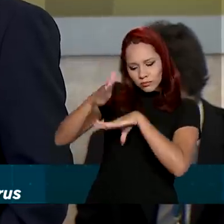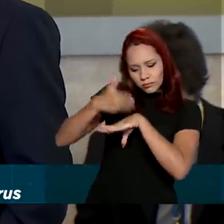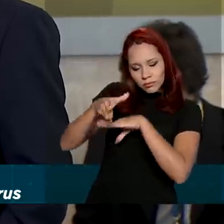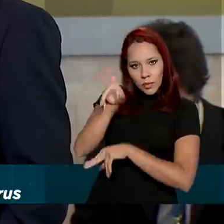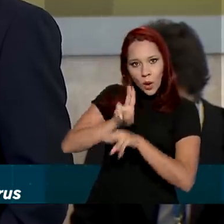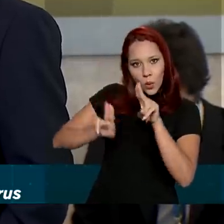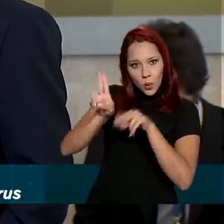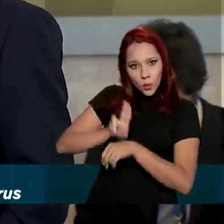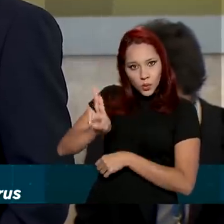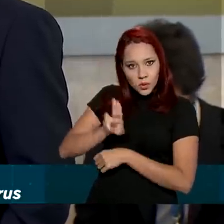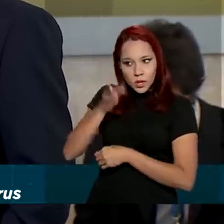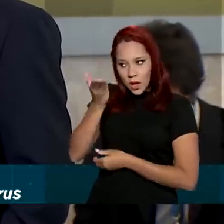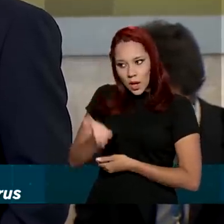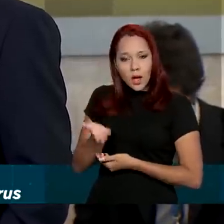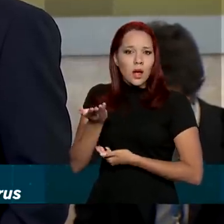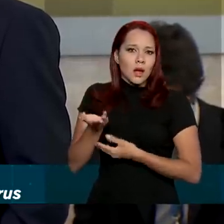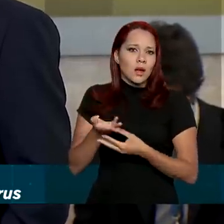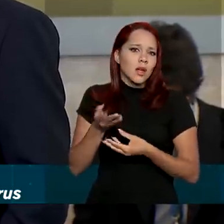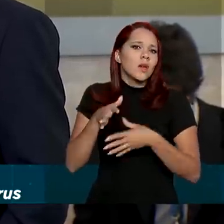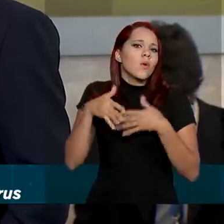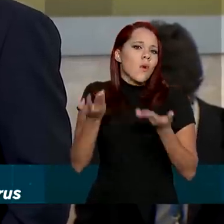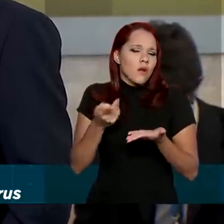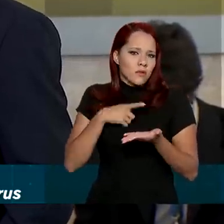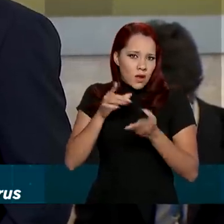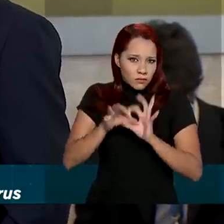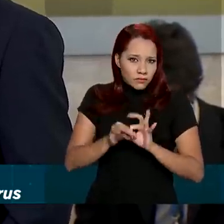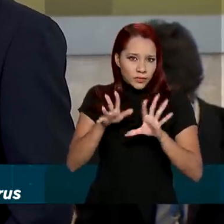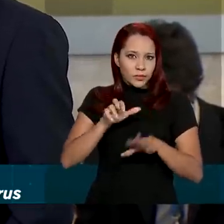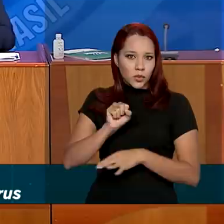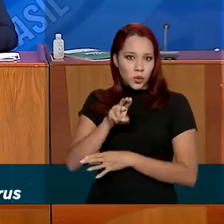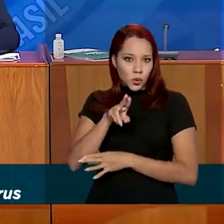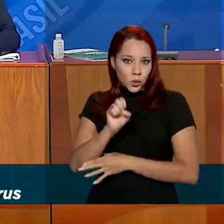quando vocês esperam que ele esteja à disposição do sistema de saúde?